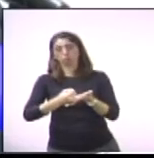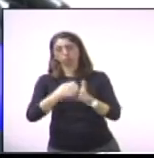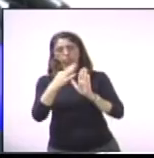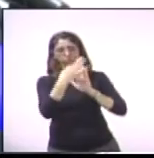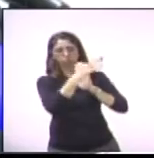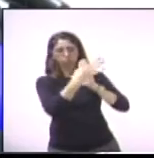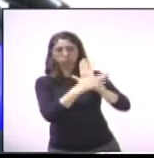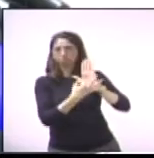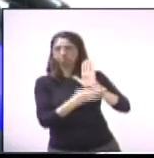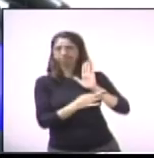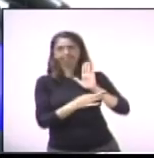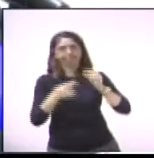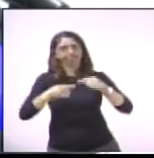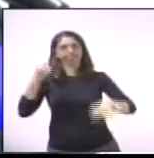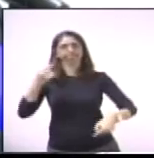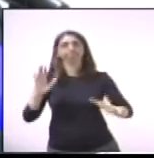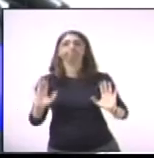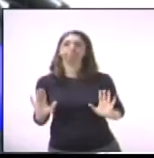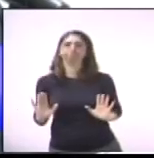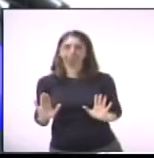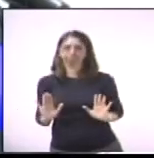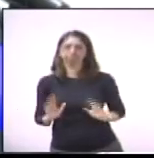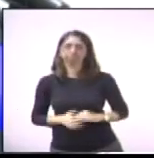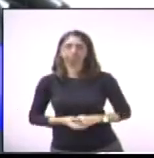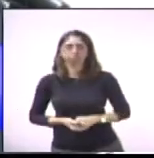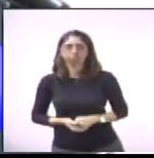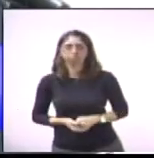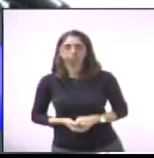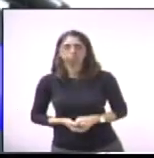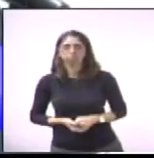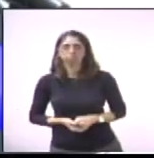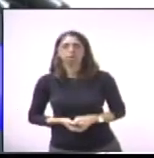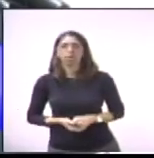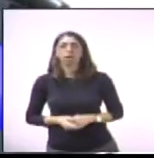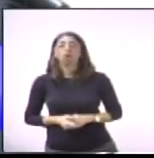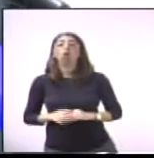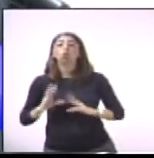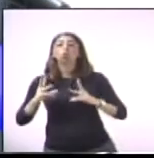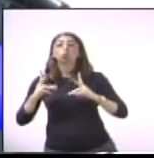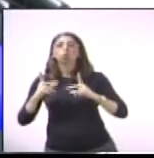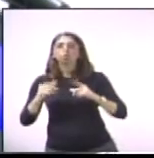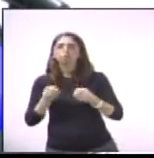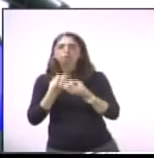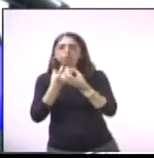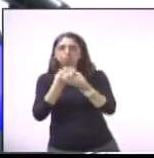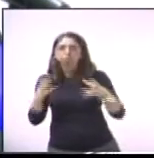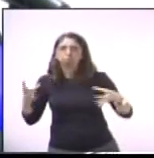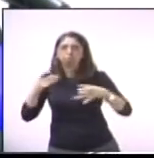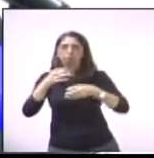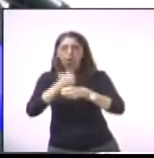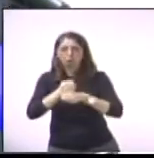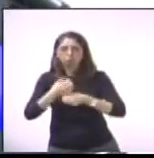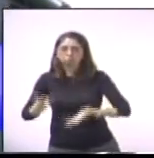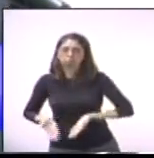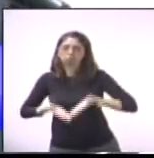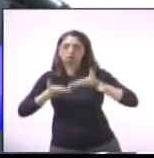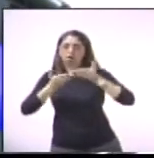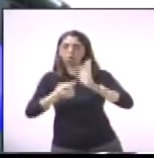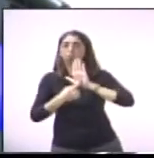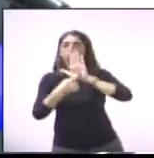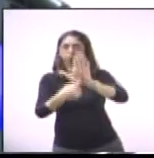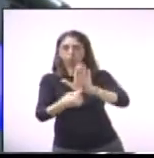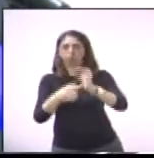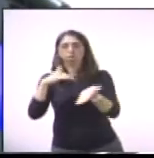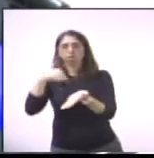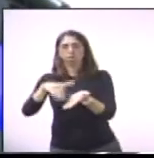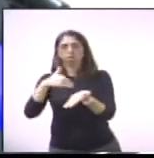transporte escolar. Levei todas as informações ao secretário. A